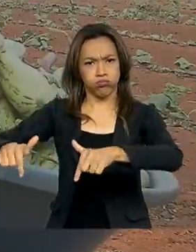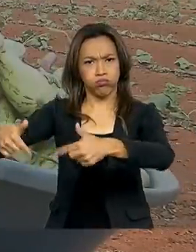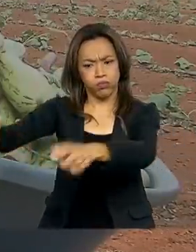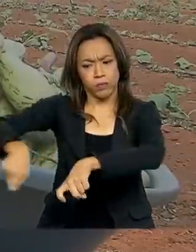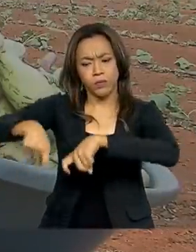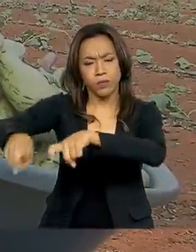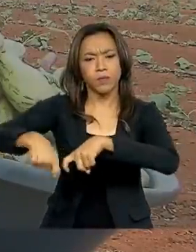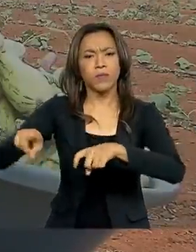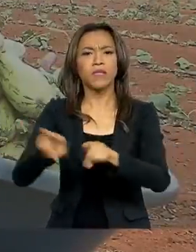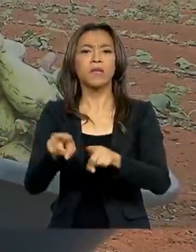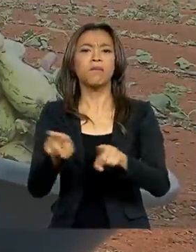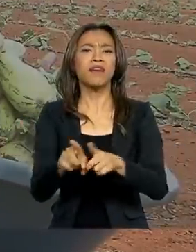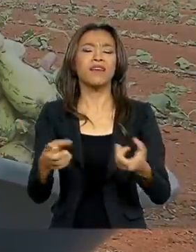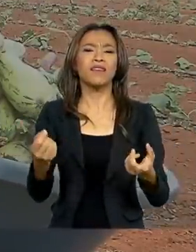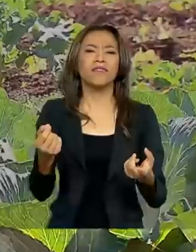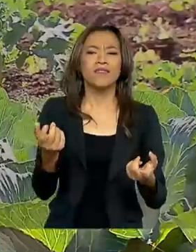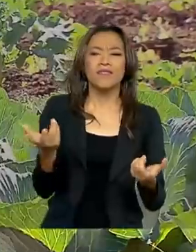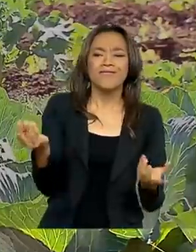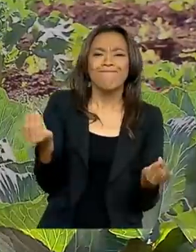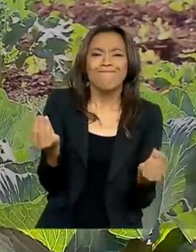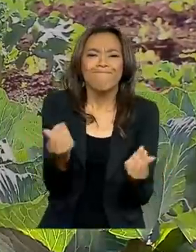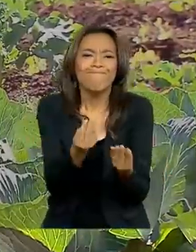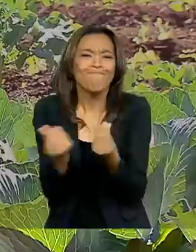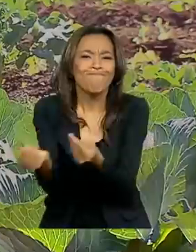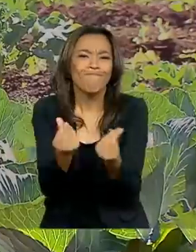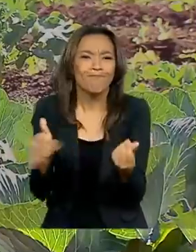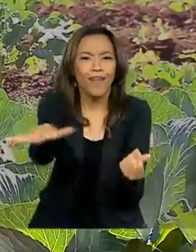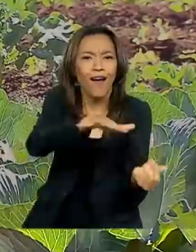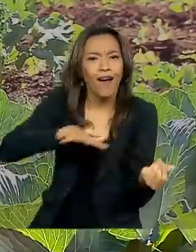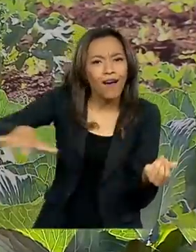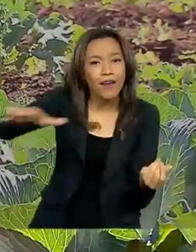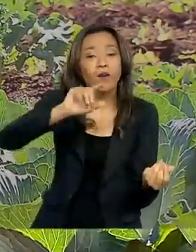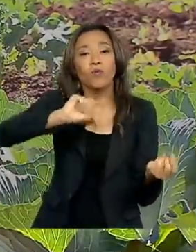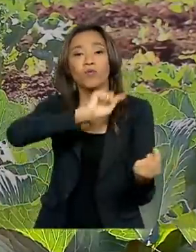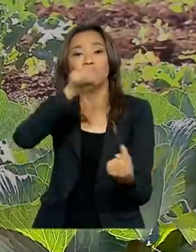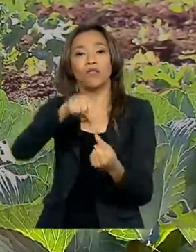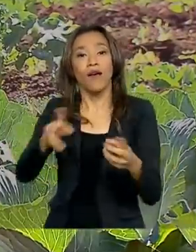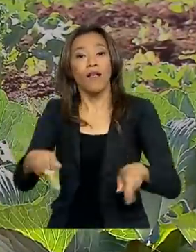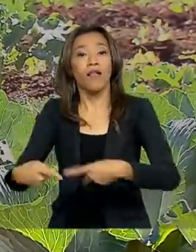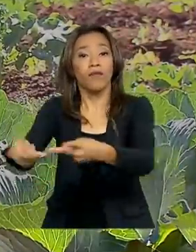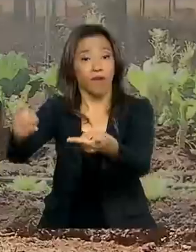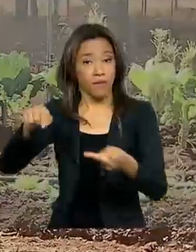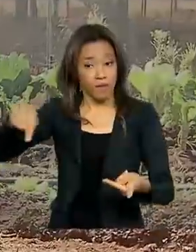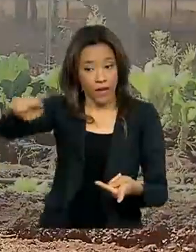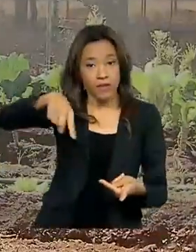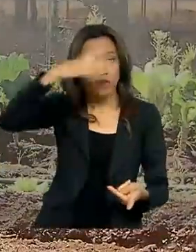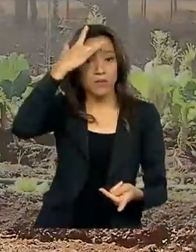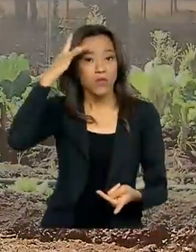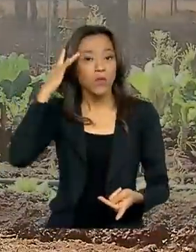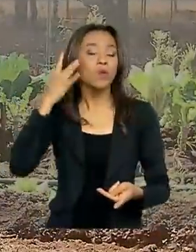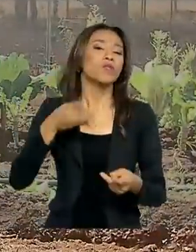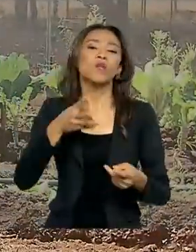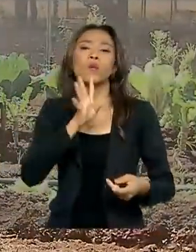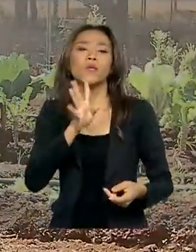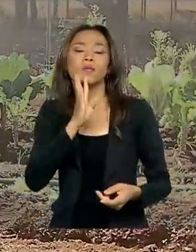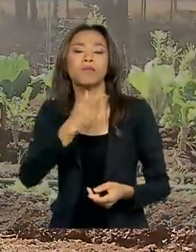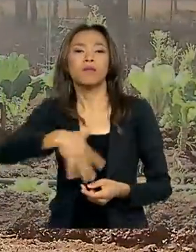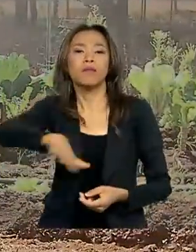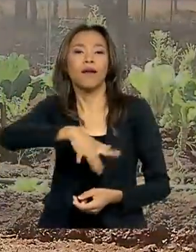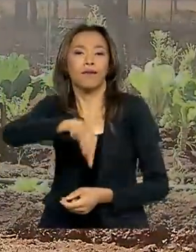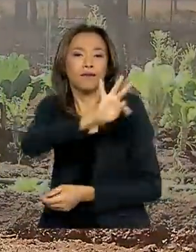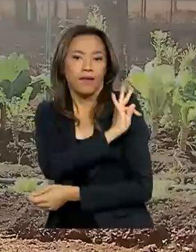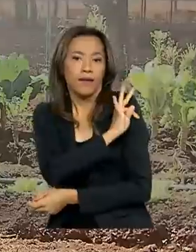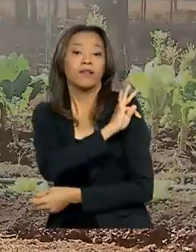nível de vulnerabilidade da área. A ideia é levar aos agricultores desses locais assistência técnica e